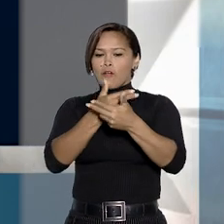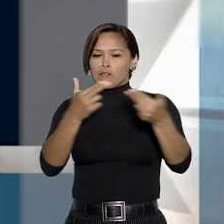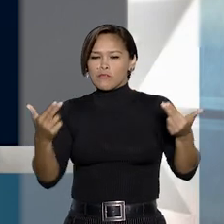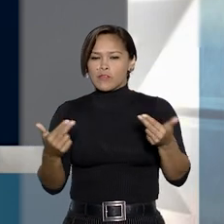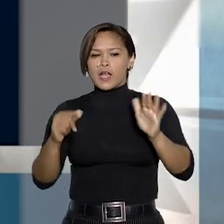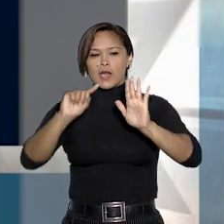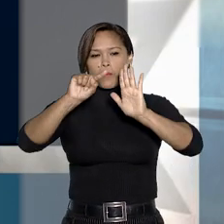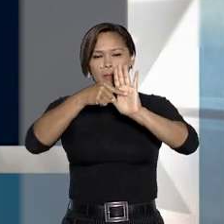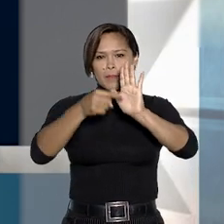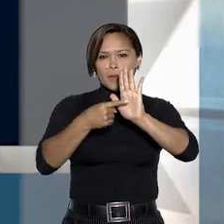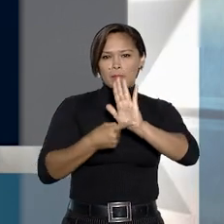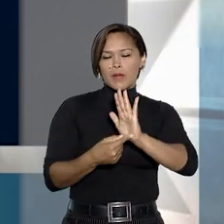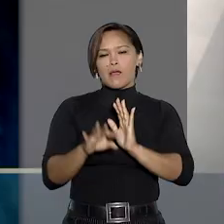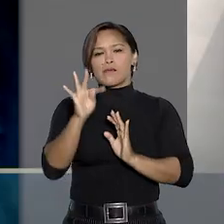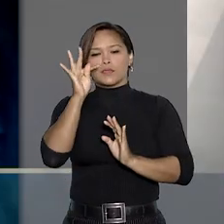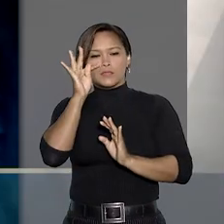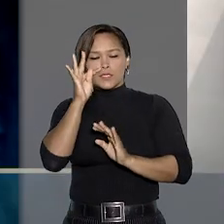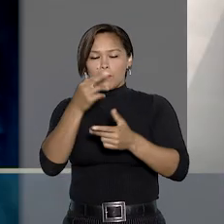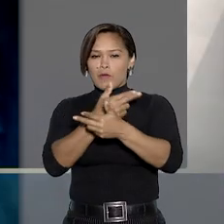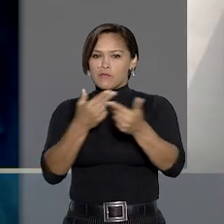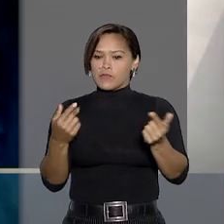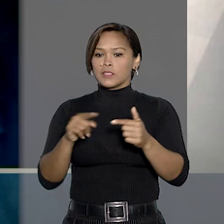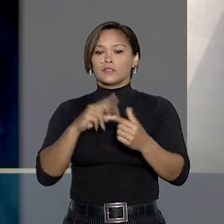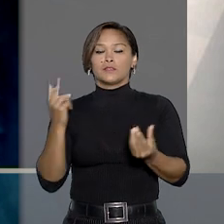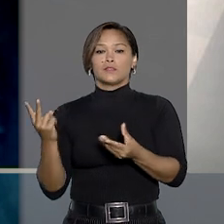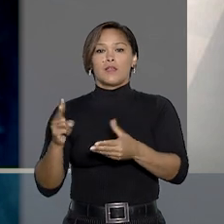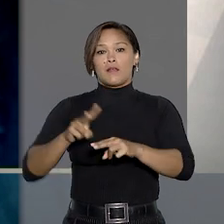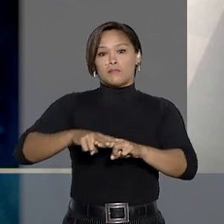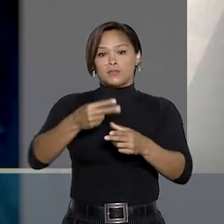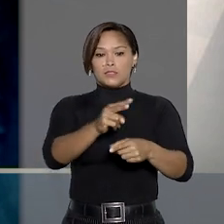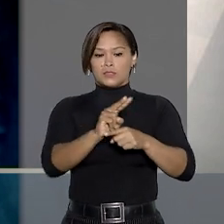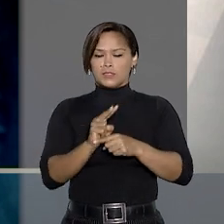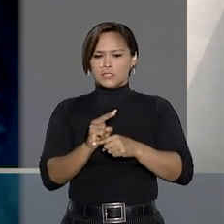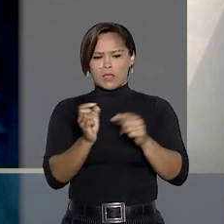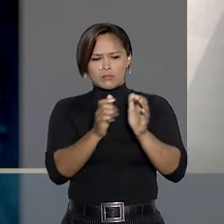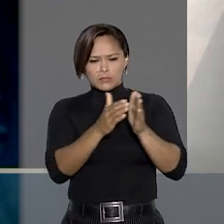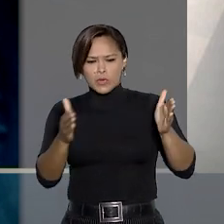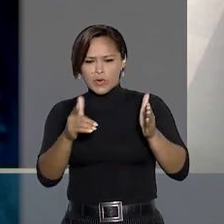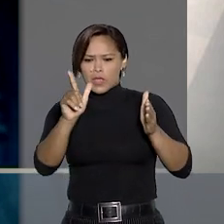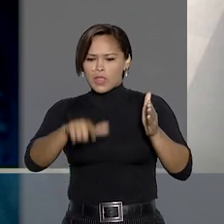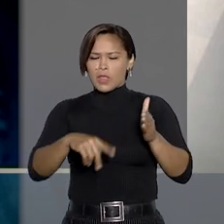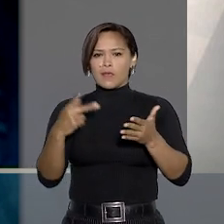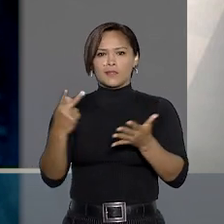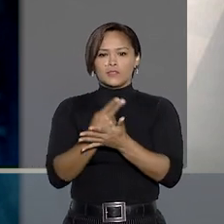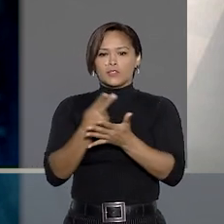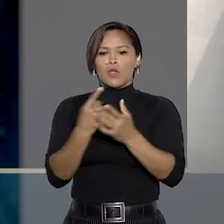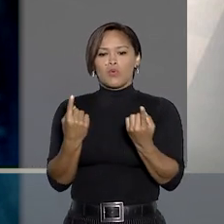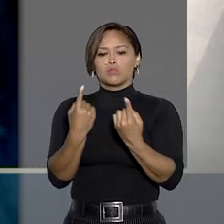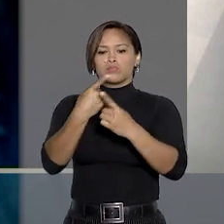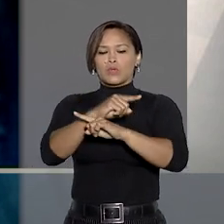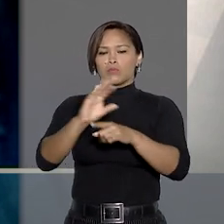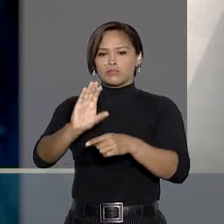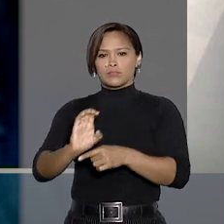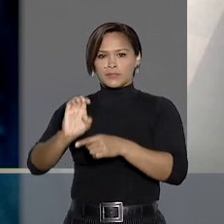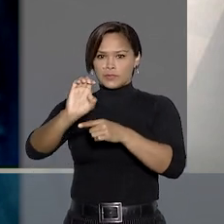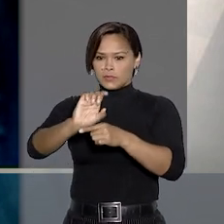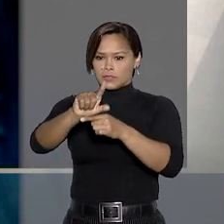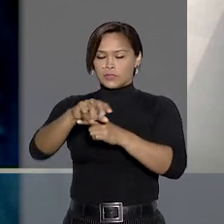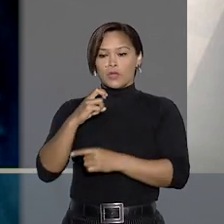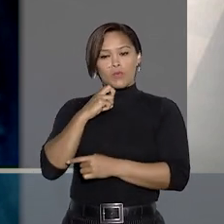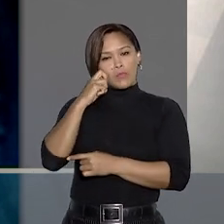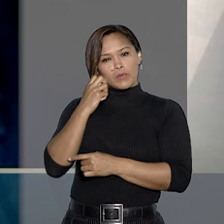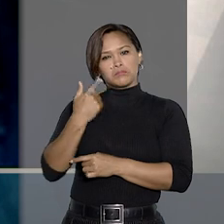com vários denunciados e testemunhas, a prisão cautelar por tanto tempo representa a letargia do aparato do Estado e o